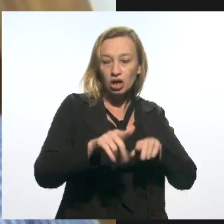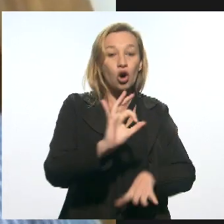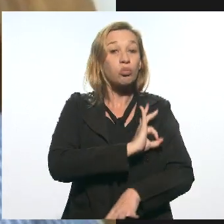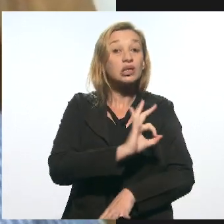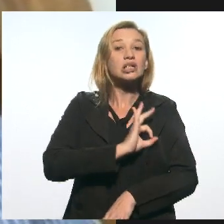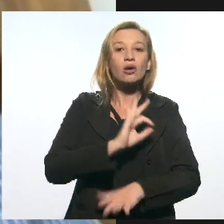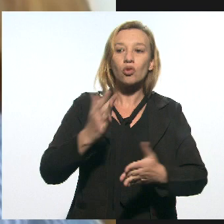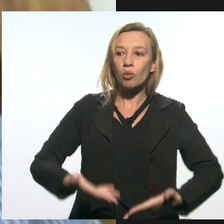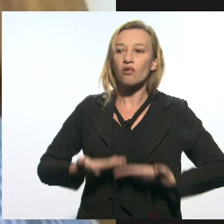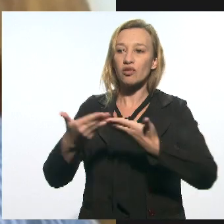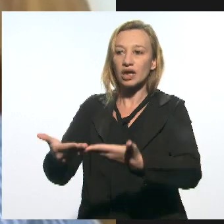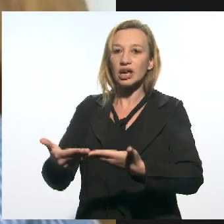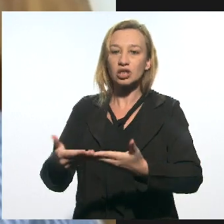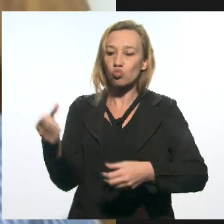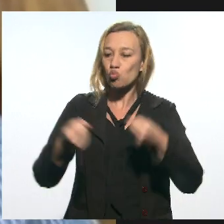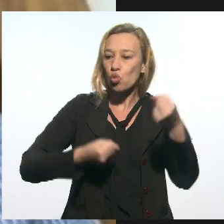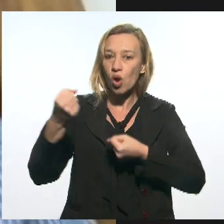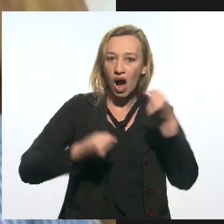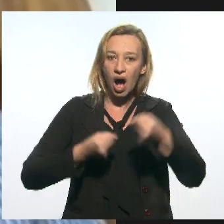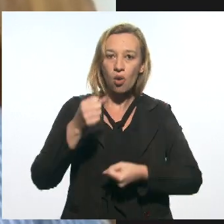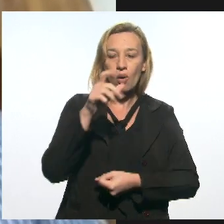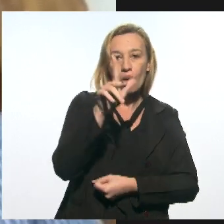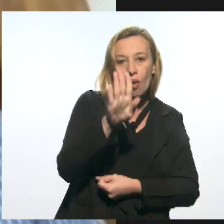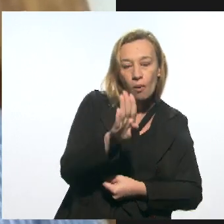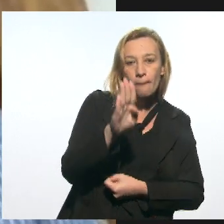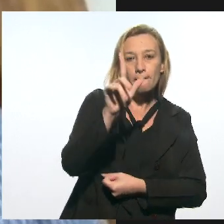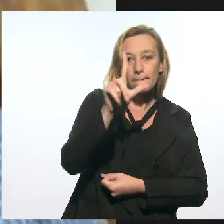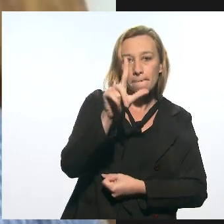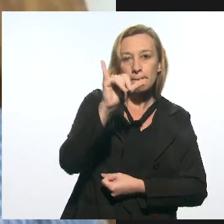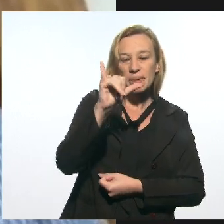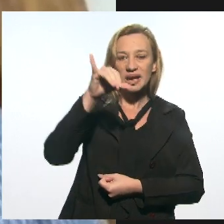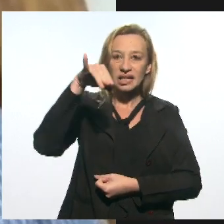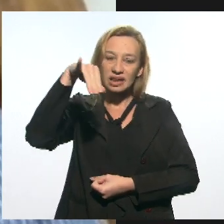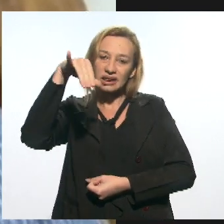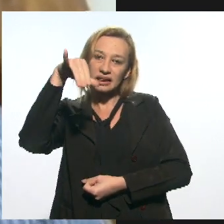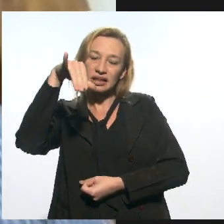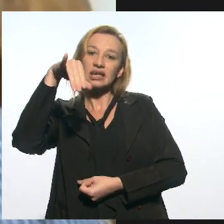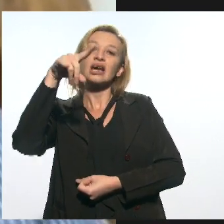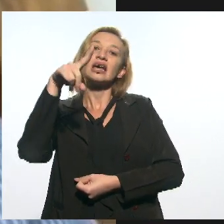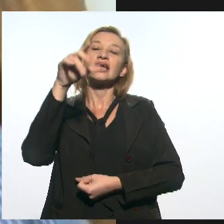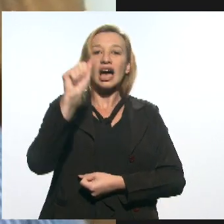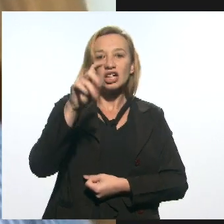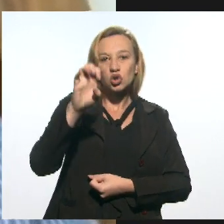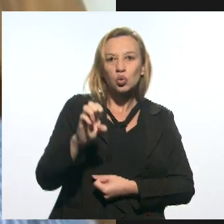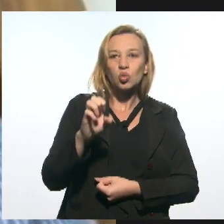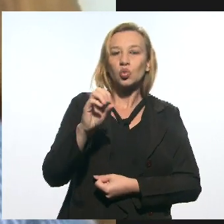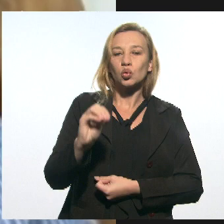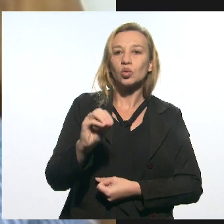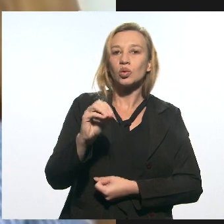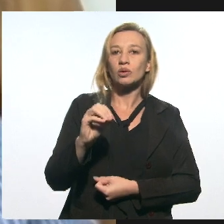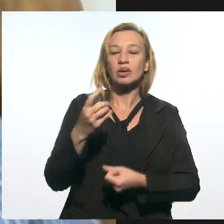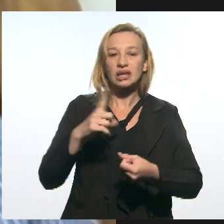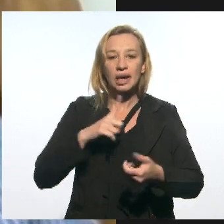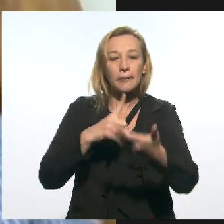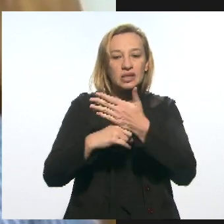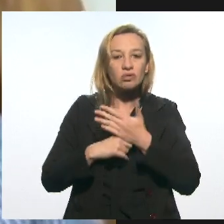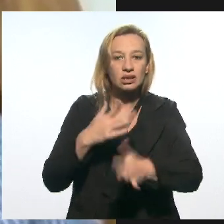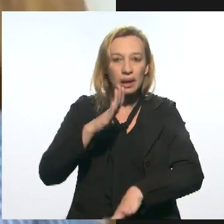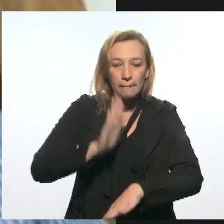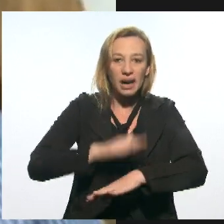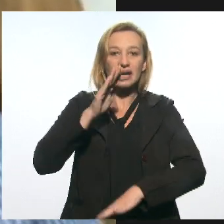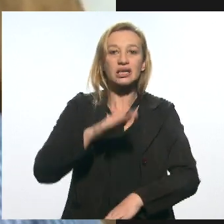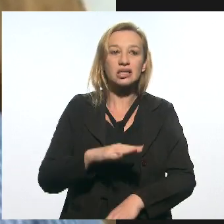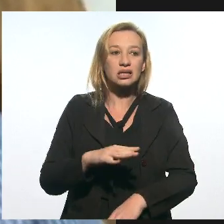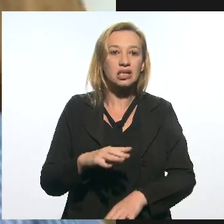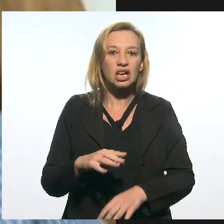oferece um veículo blindado para ter mais segurança, não é para fazer execuções, até porque dentro do